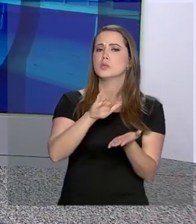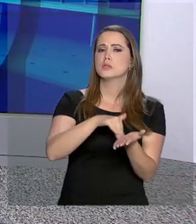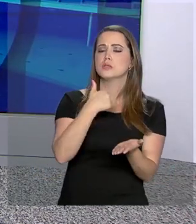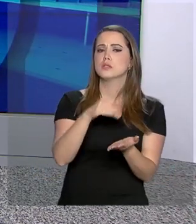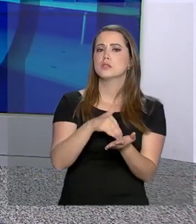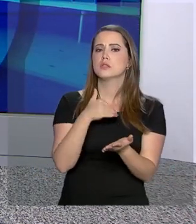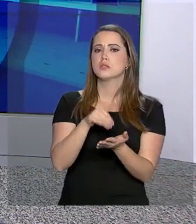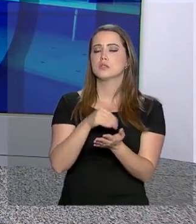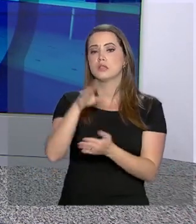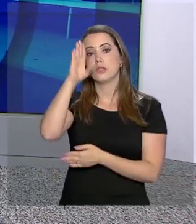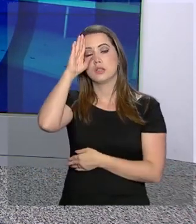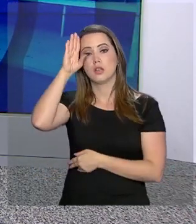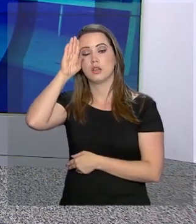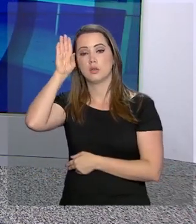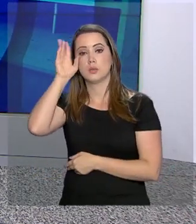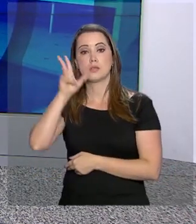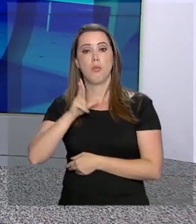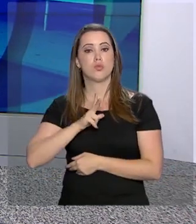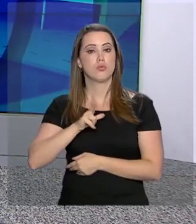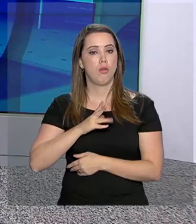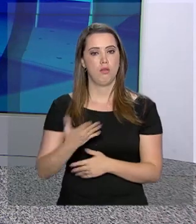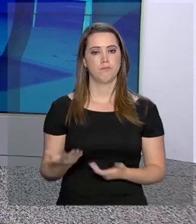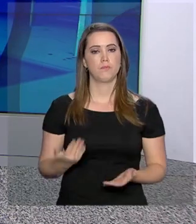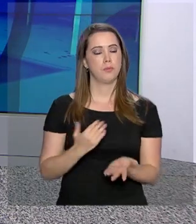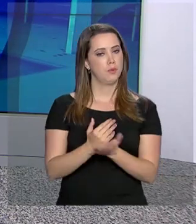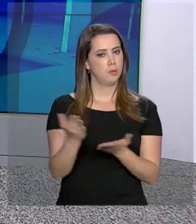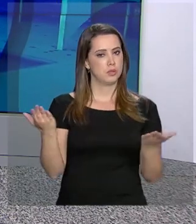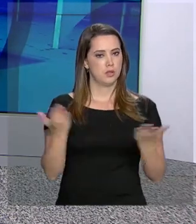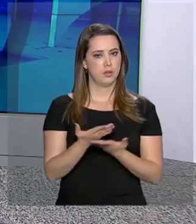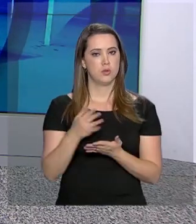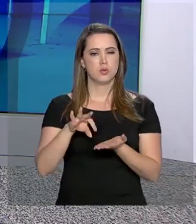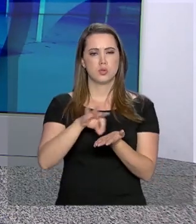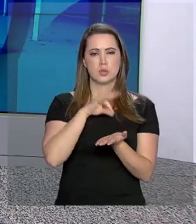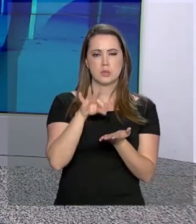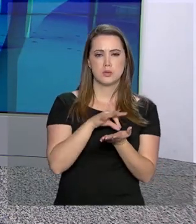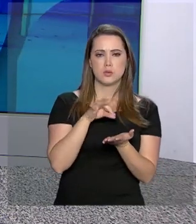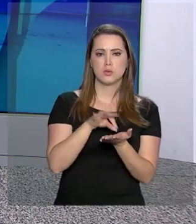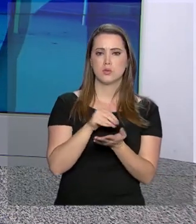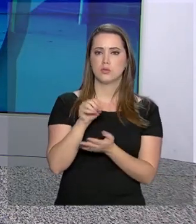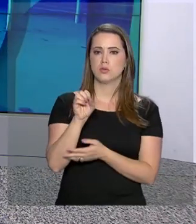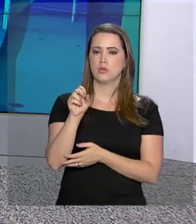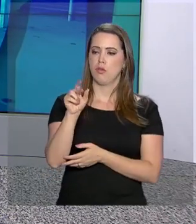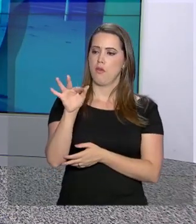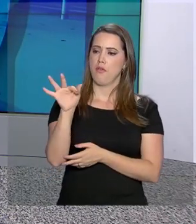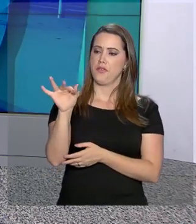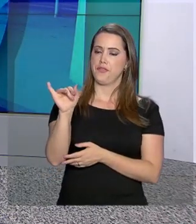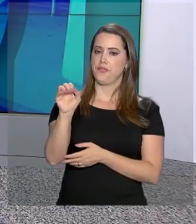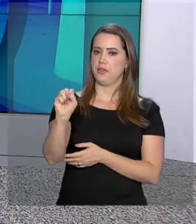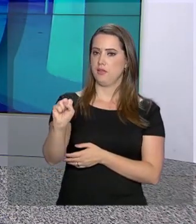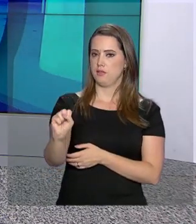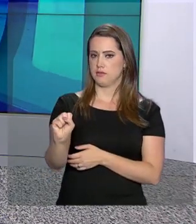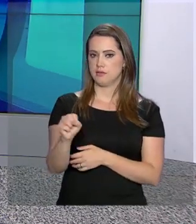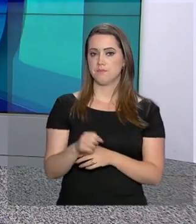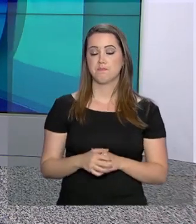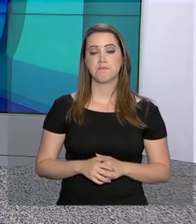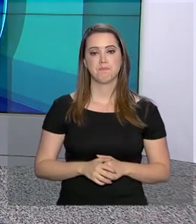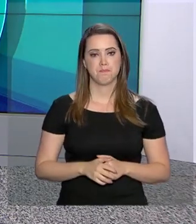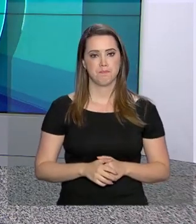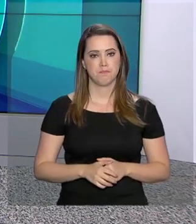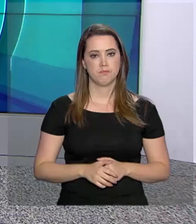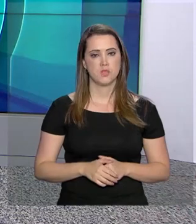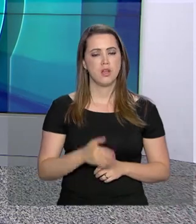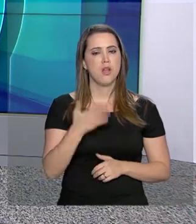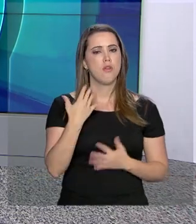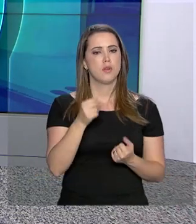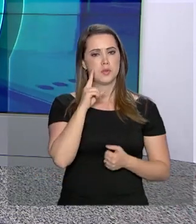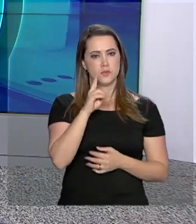instituições de ensino superior privadas. Começaram hoje as inscrições para a seleção do Fundo de Financiamento Estudantil FIES.